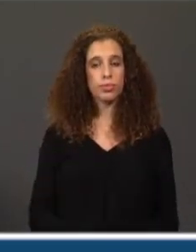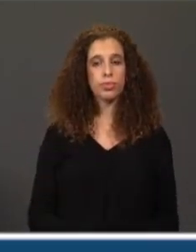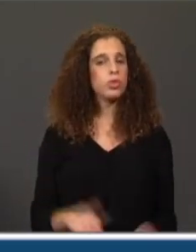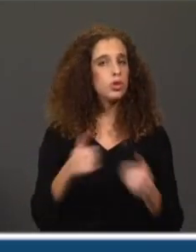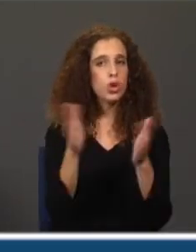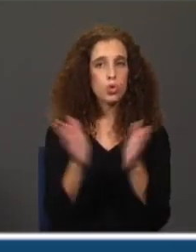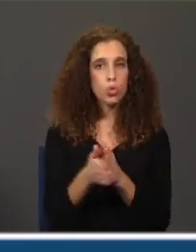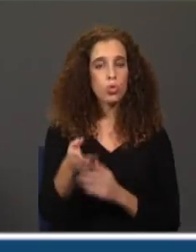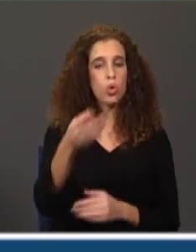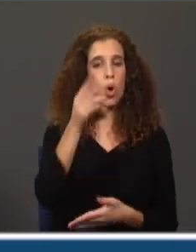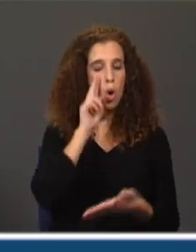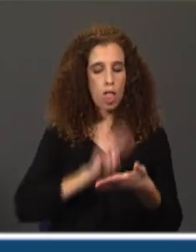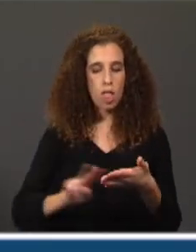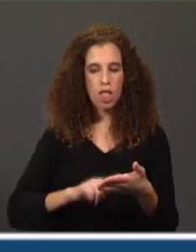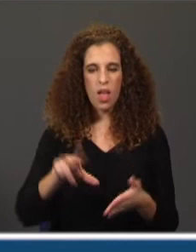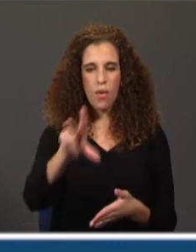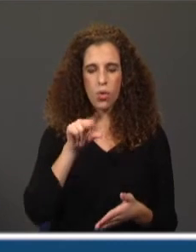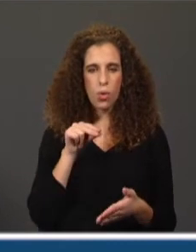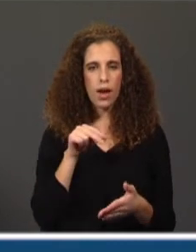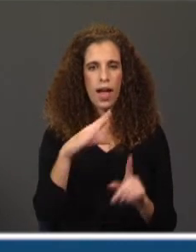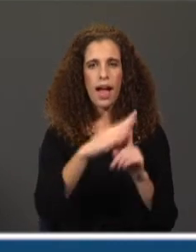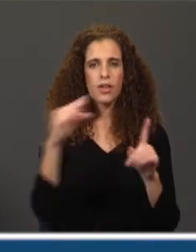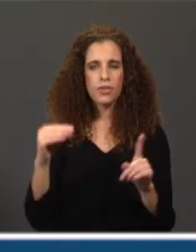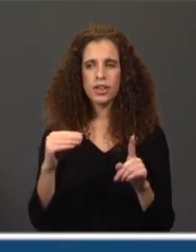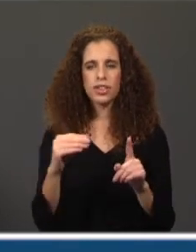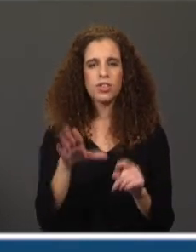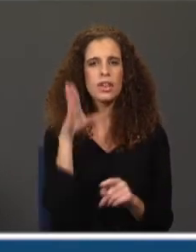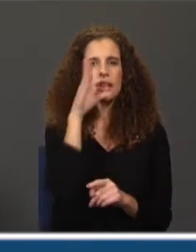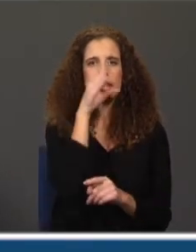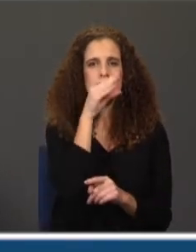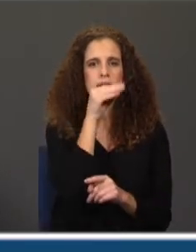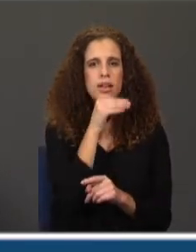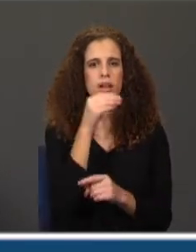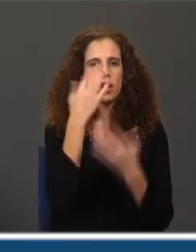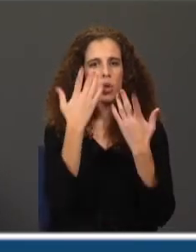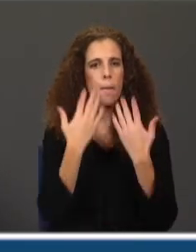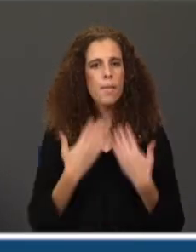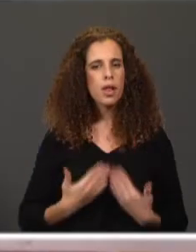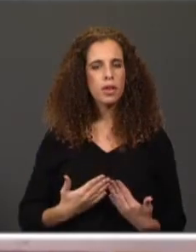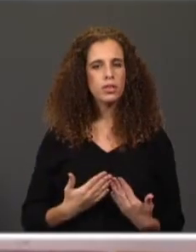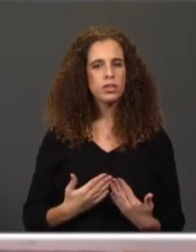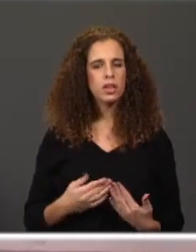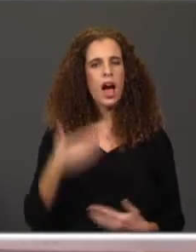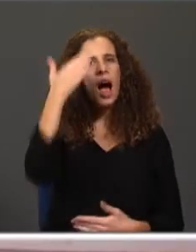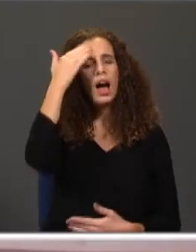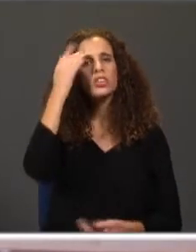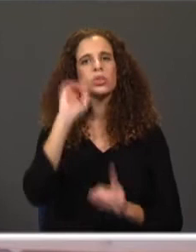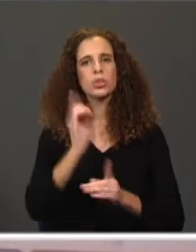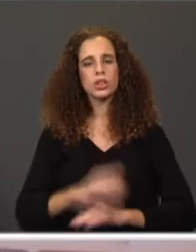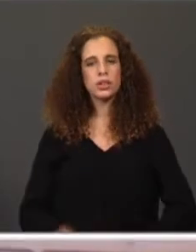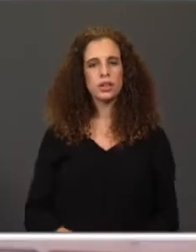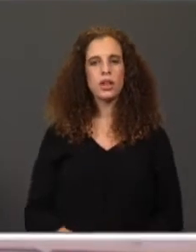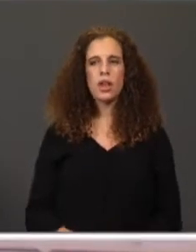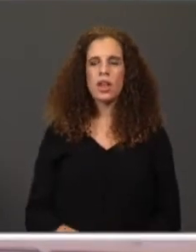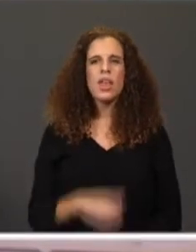de tudo o que lemos, nunca nos aparece a referência a este silêncio brilhante. Que silêncio seria este? O é que tu achas? Que